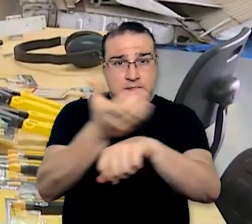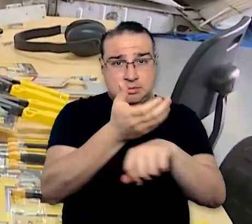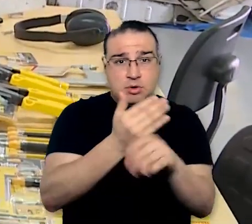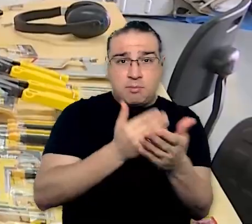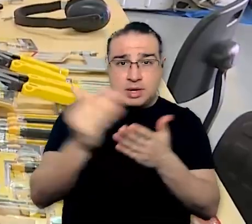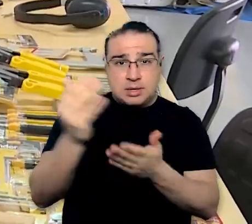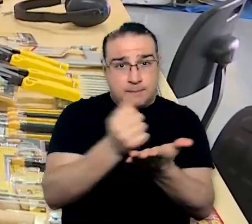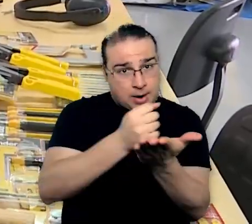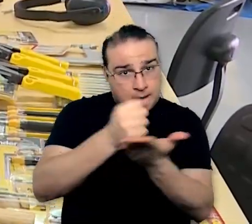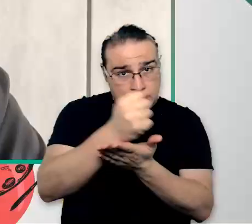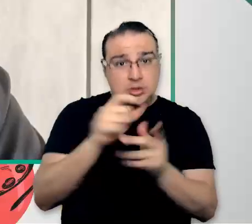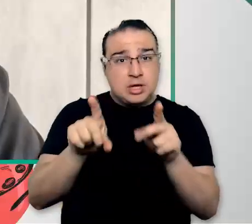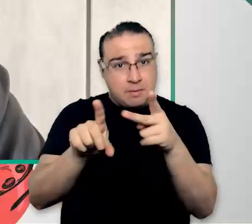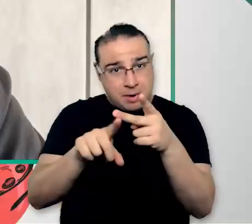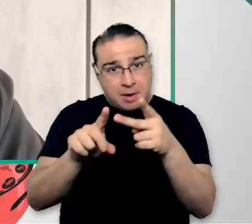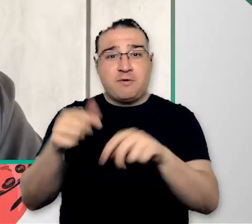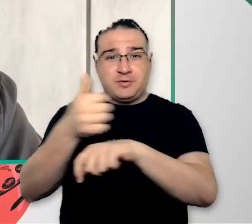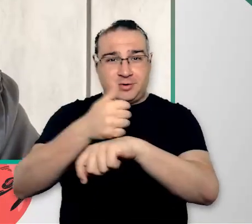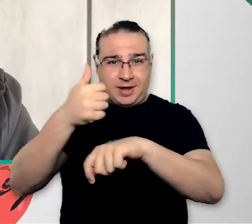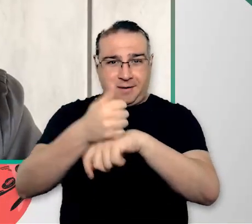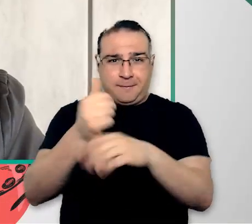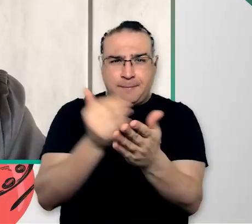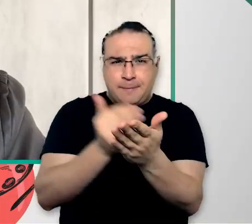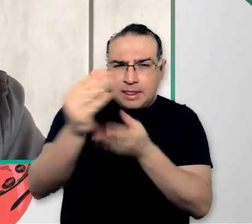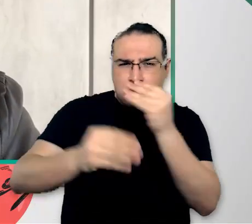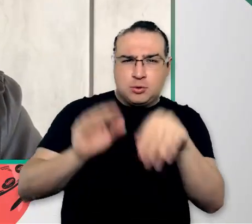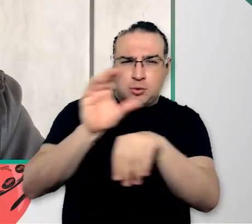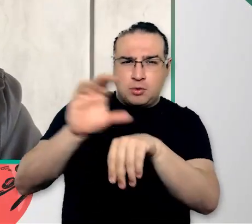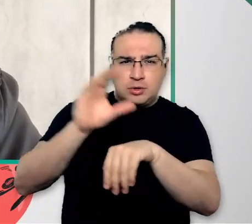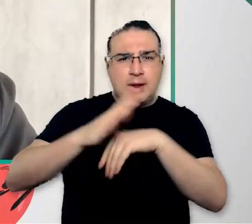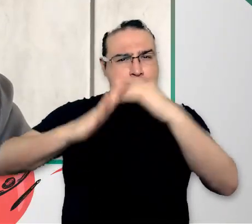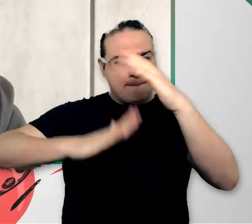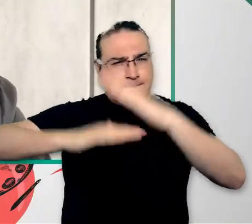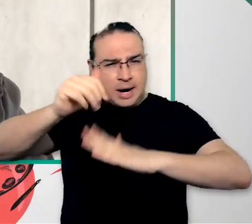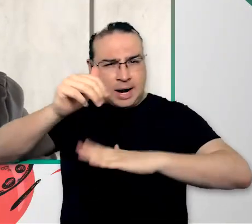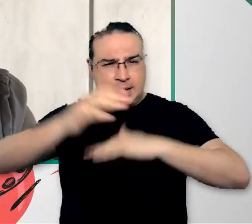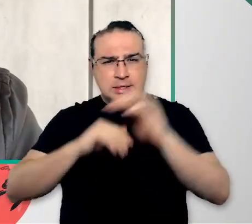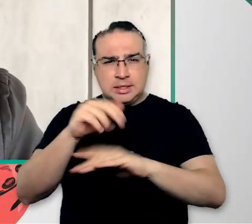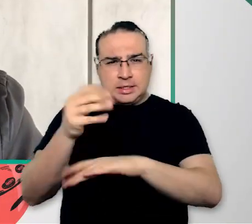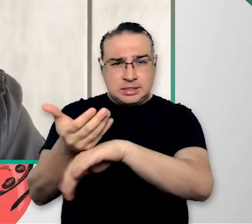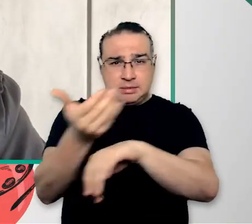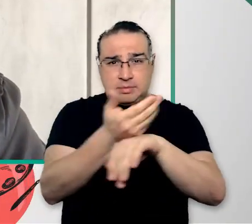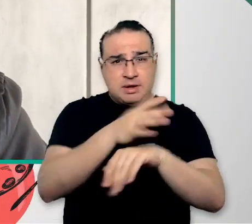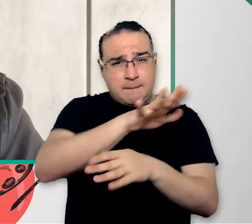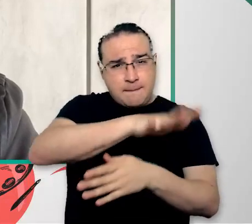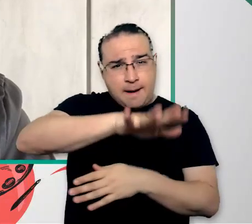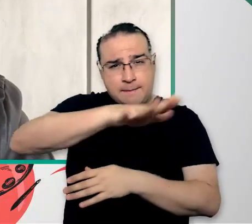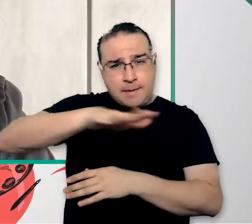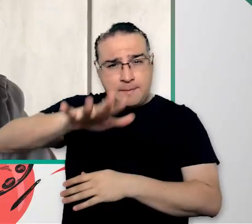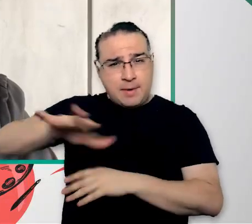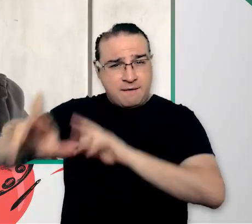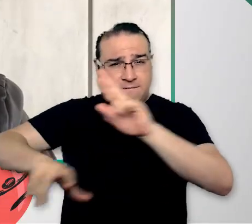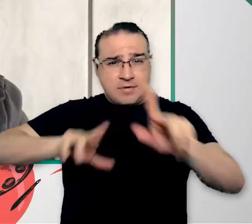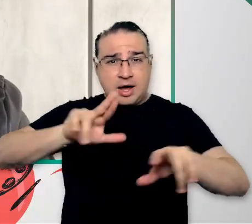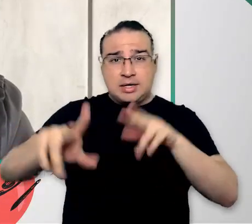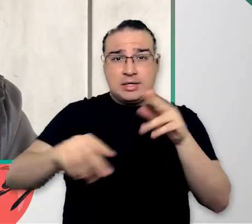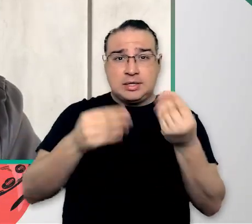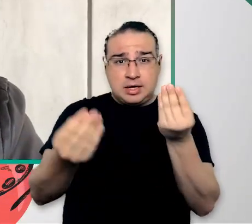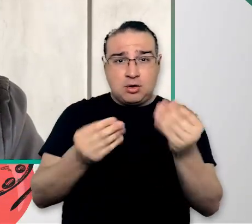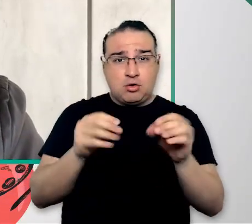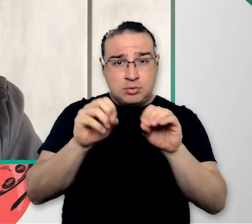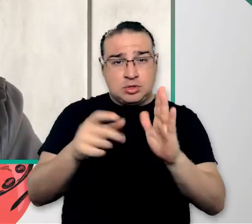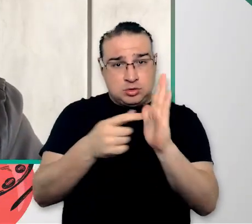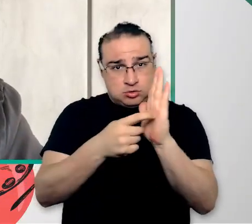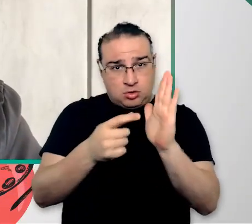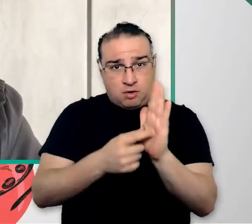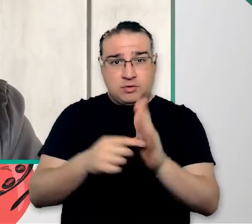como também para o ciclo profissional. Para disciplinas mais avançadas no curso, diversas práticas são feitas, em áreas distintas, onde dispomos de